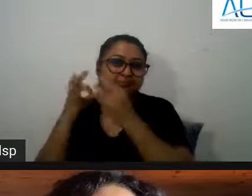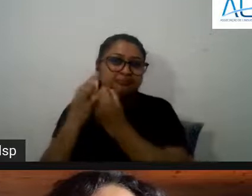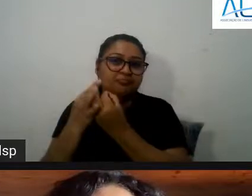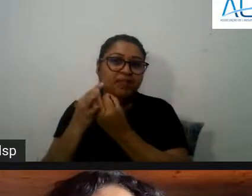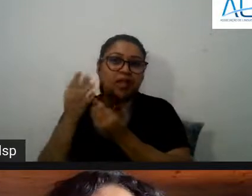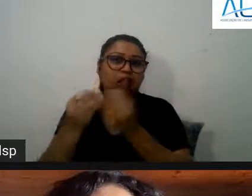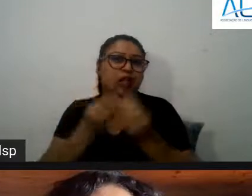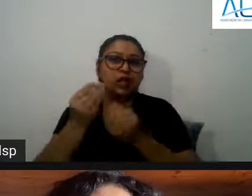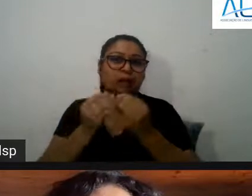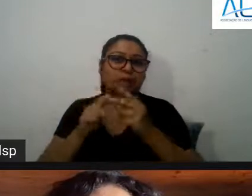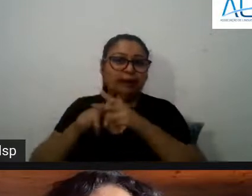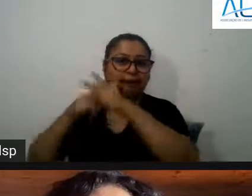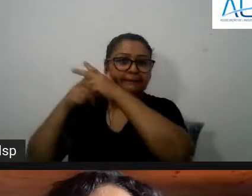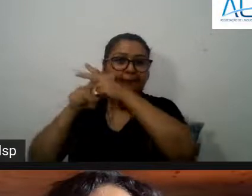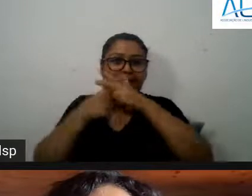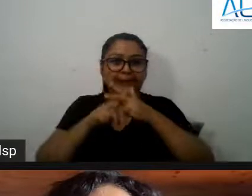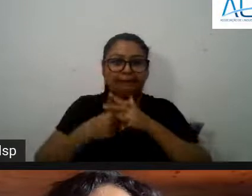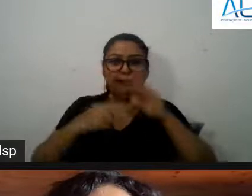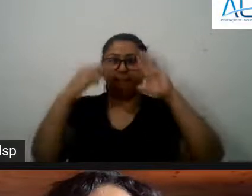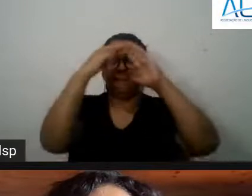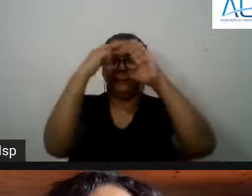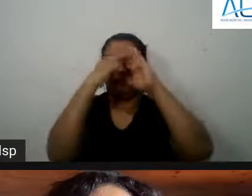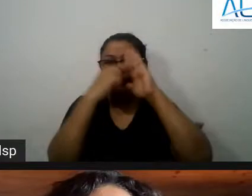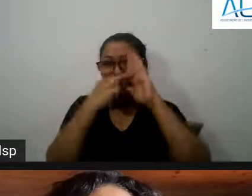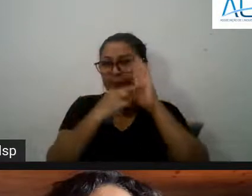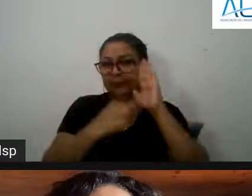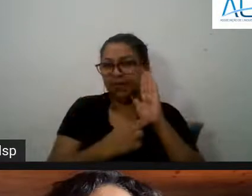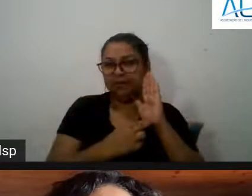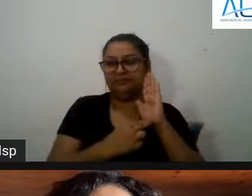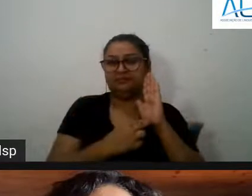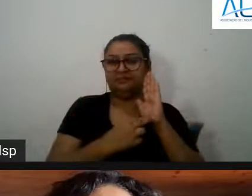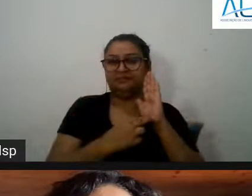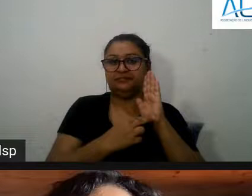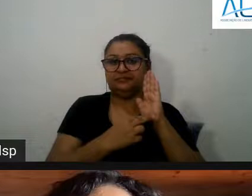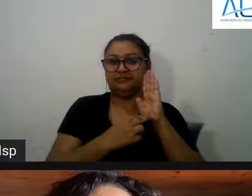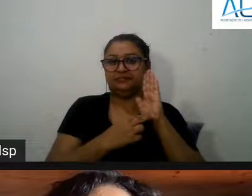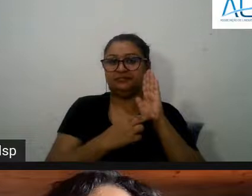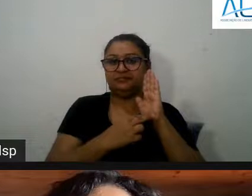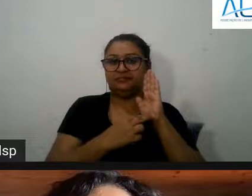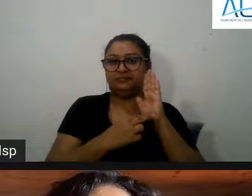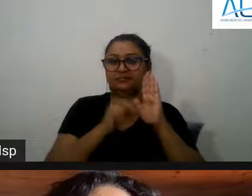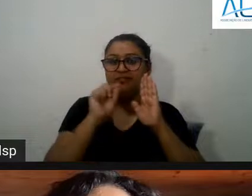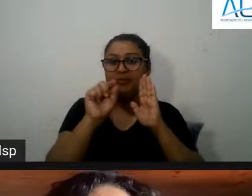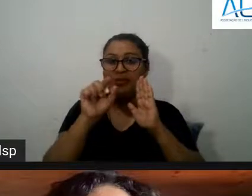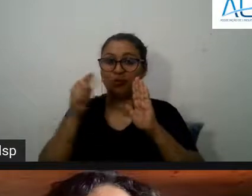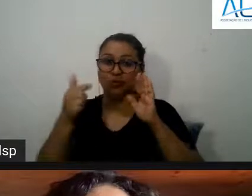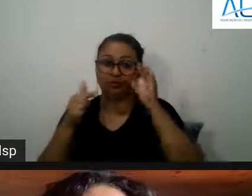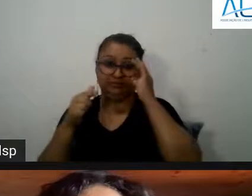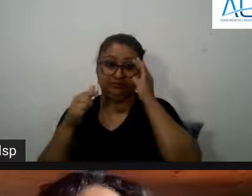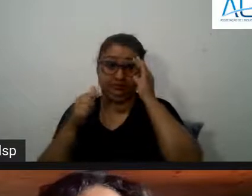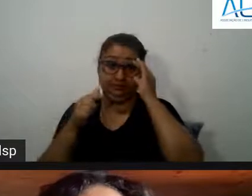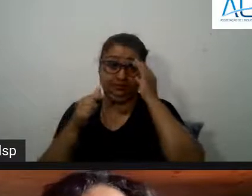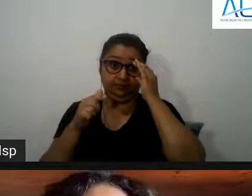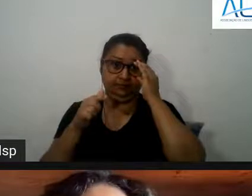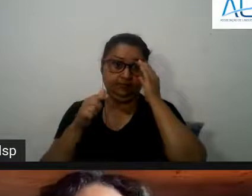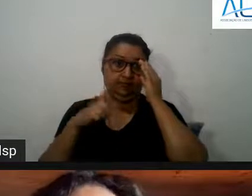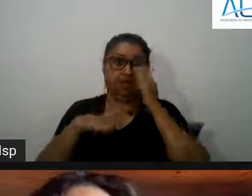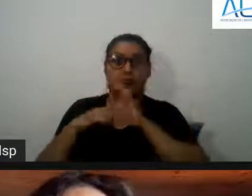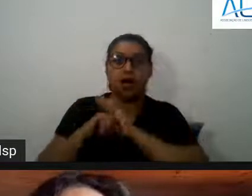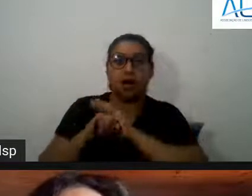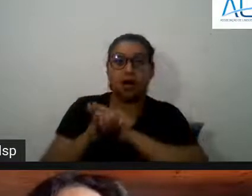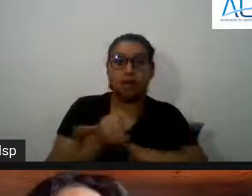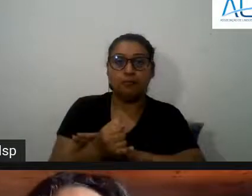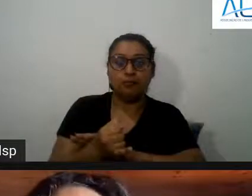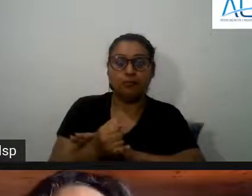funcionamento algumas regras mas e outra coisa que eu também queria acho que eu aproveito aqui também